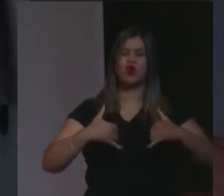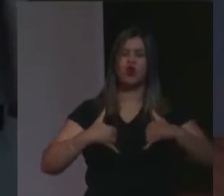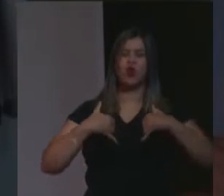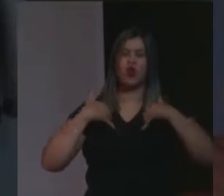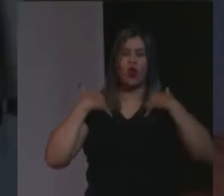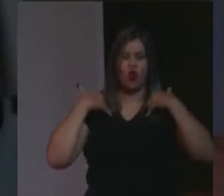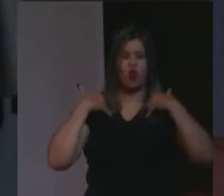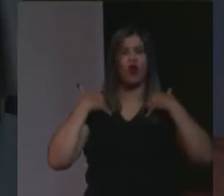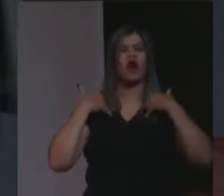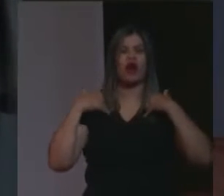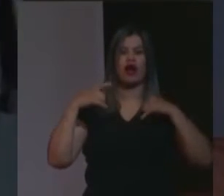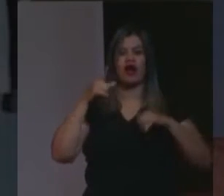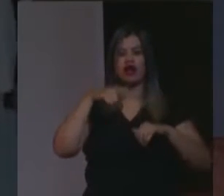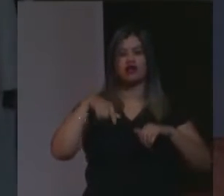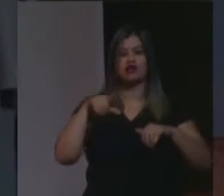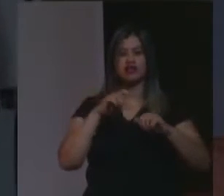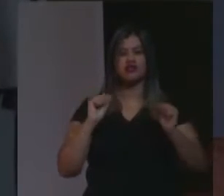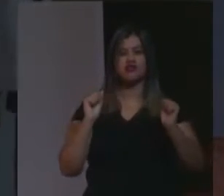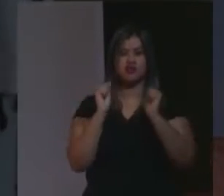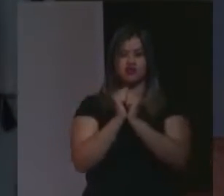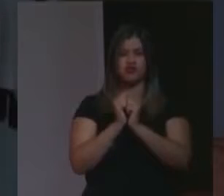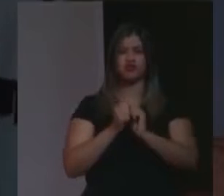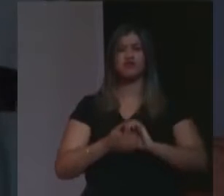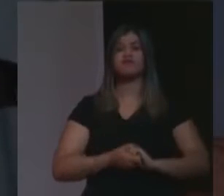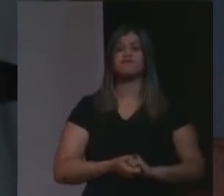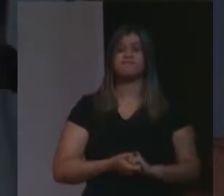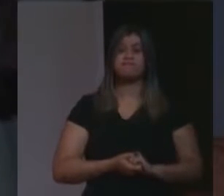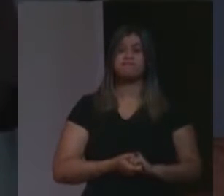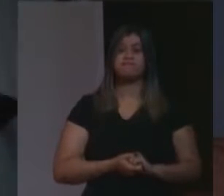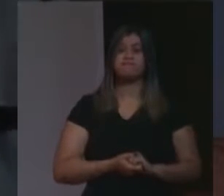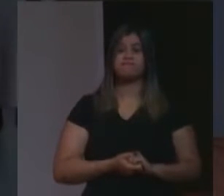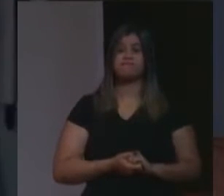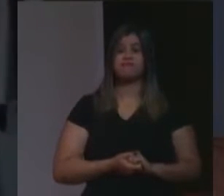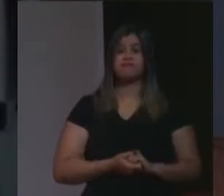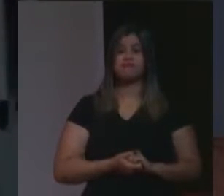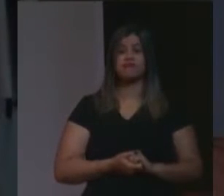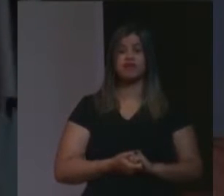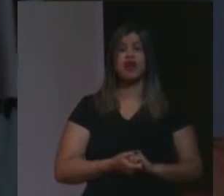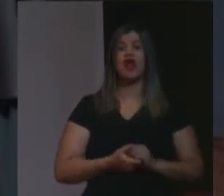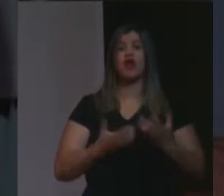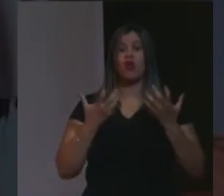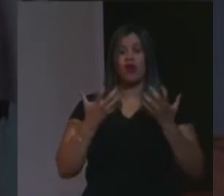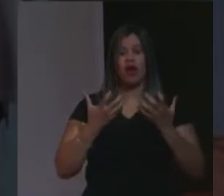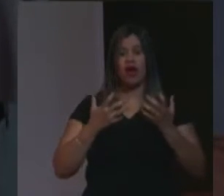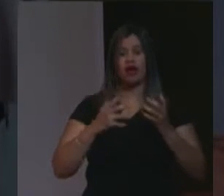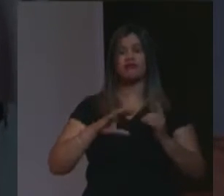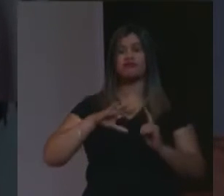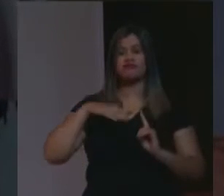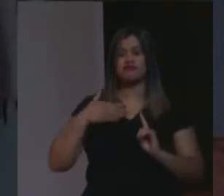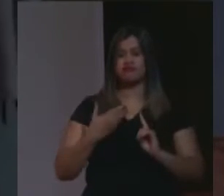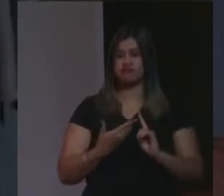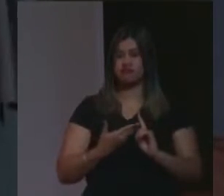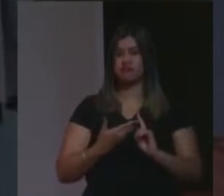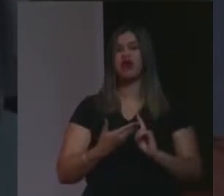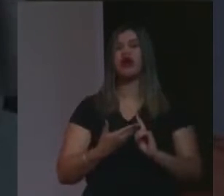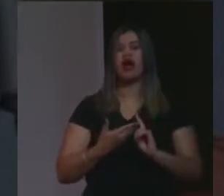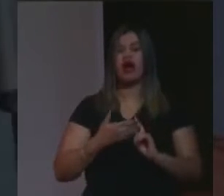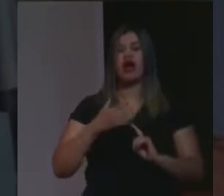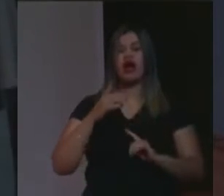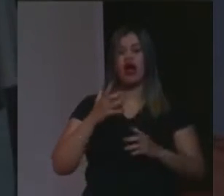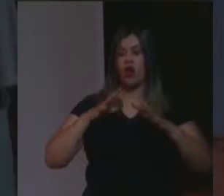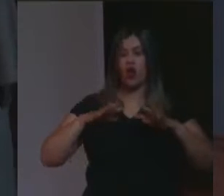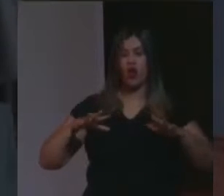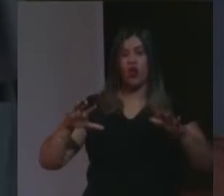desse julgamento com Vossa Excelência. Eu quero fazer aqui uma saudação a esse júri,